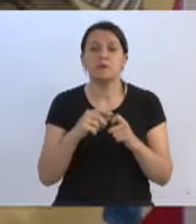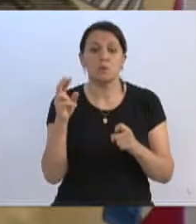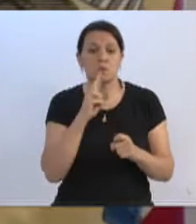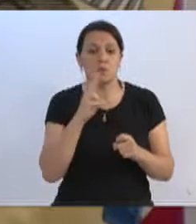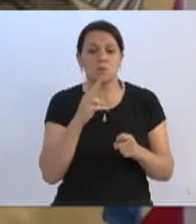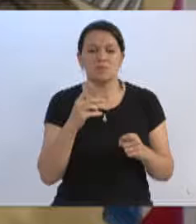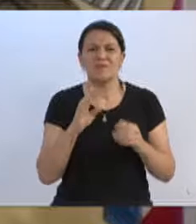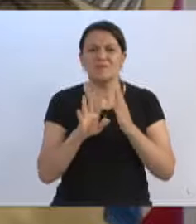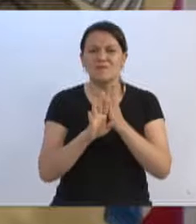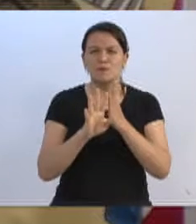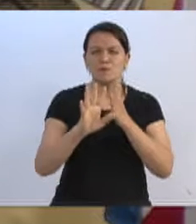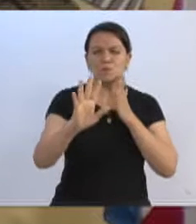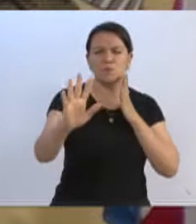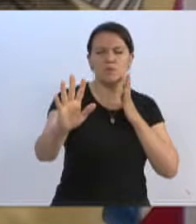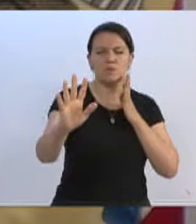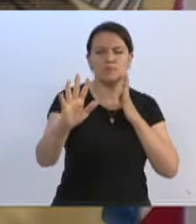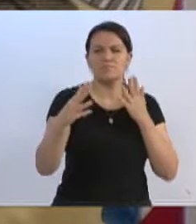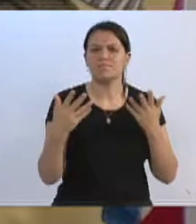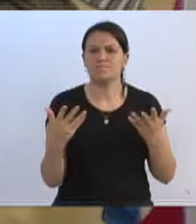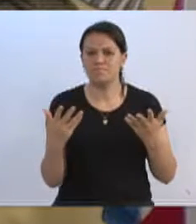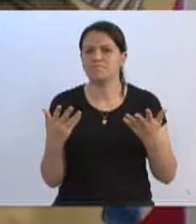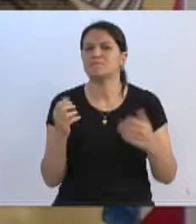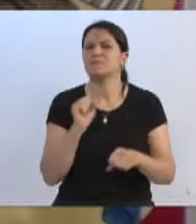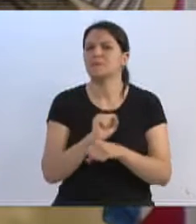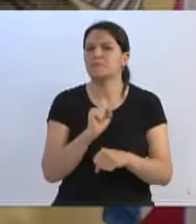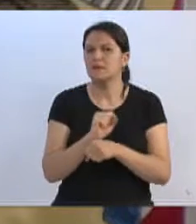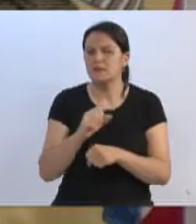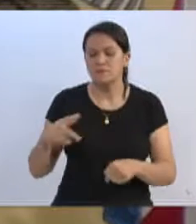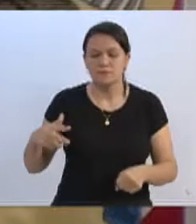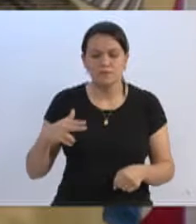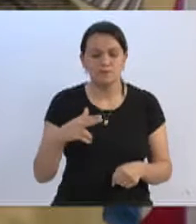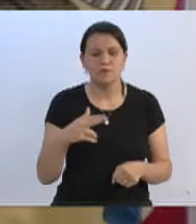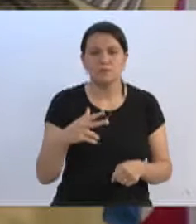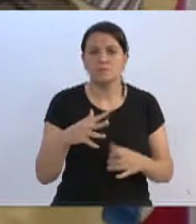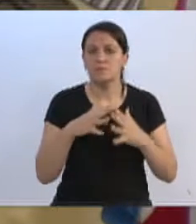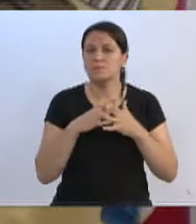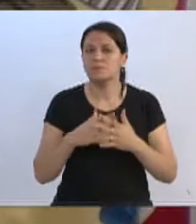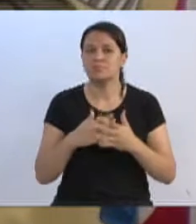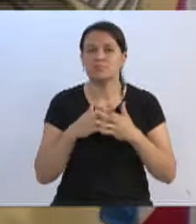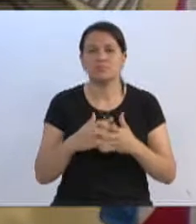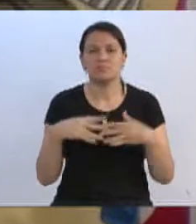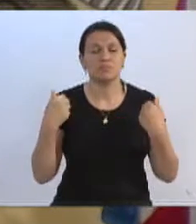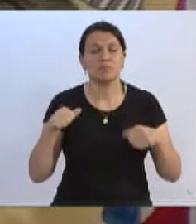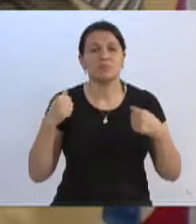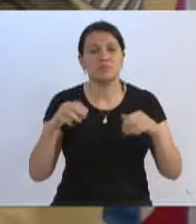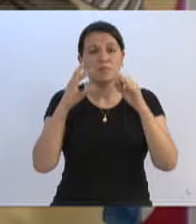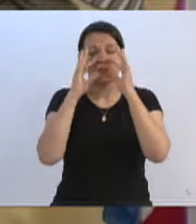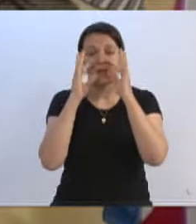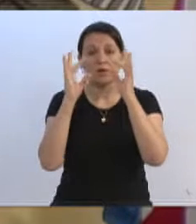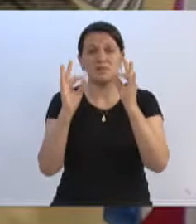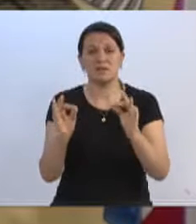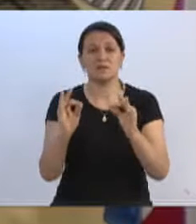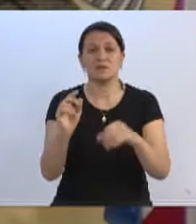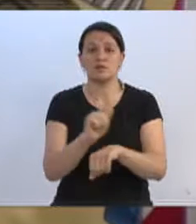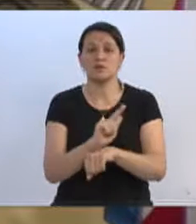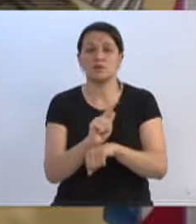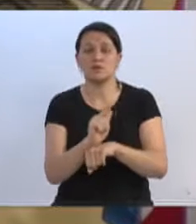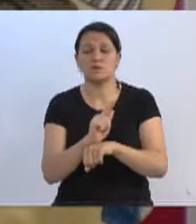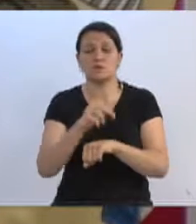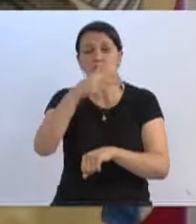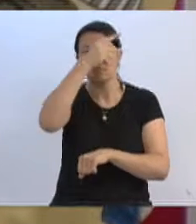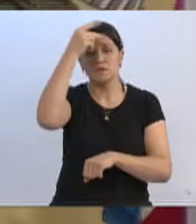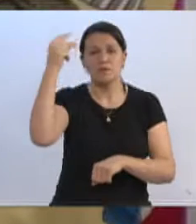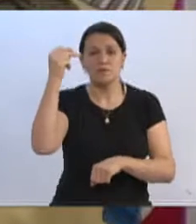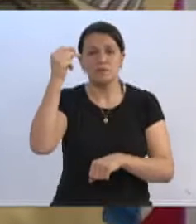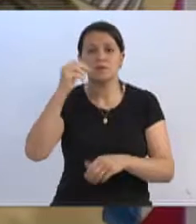Tem filas enormes para algumas especialidades, para algumas cirurgias, é um caos. E temos que começar aqui a chamar a atenção dos gestores, do prefeito, do secretário de saúde,